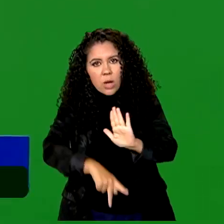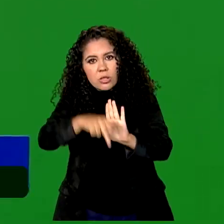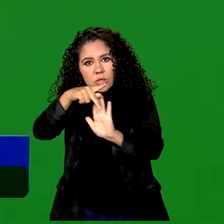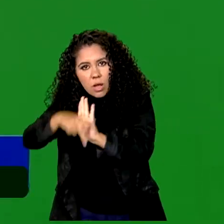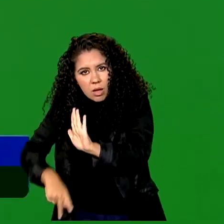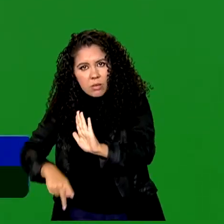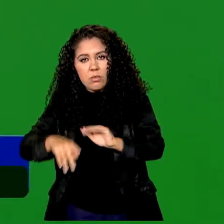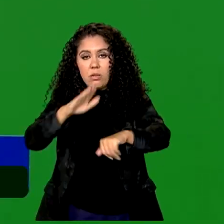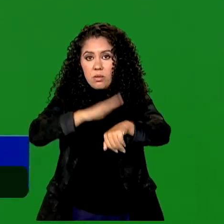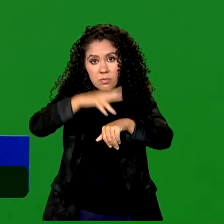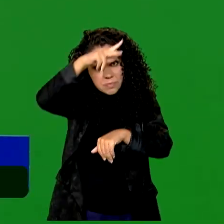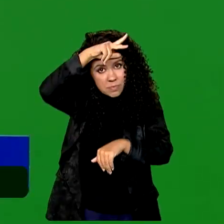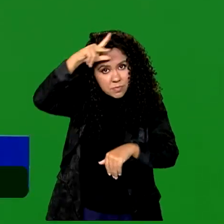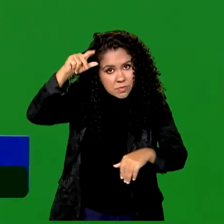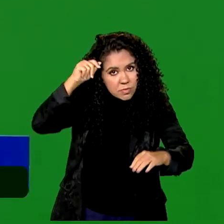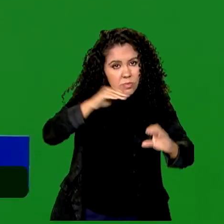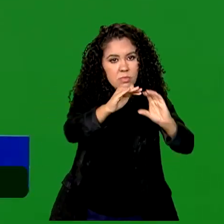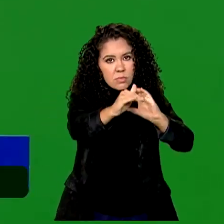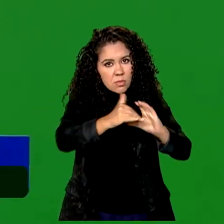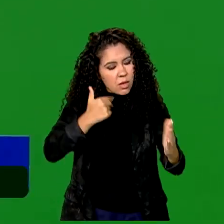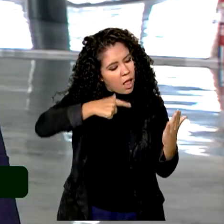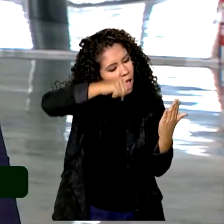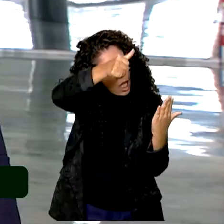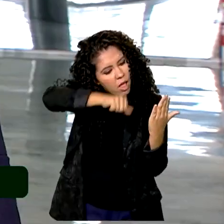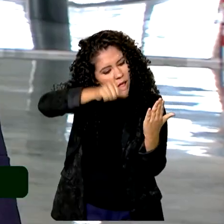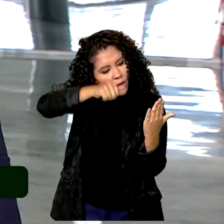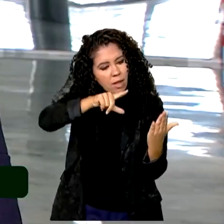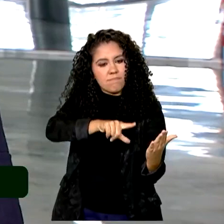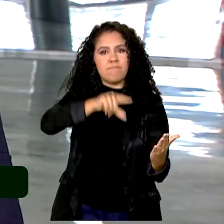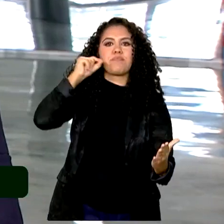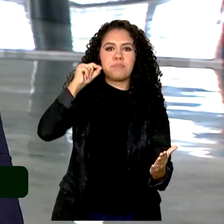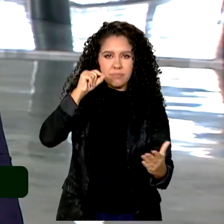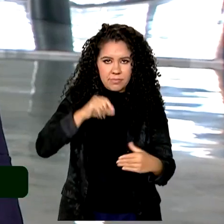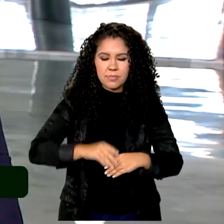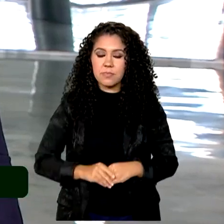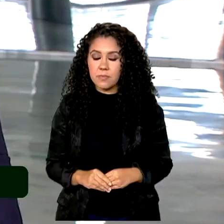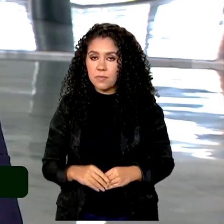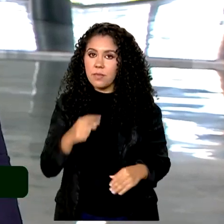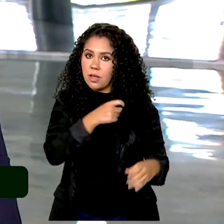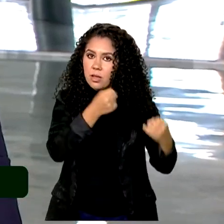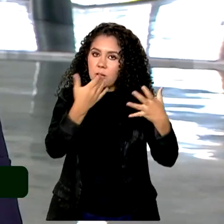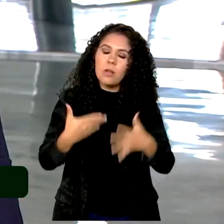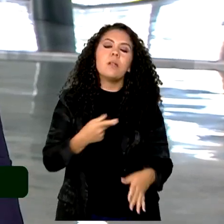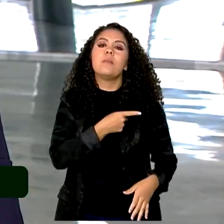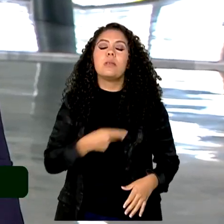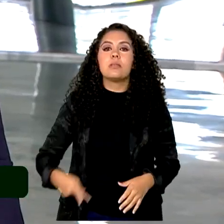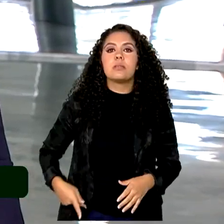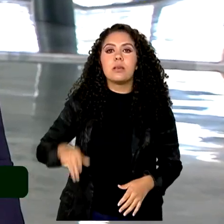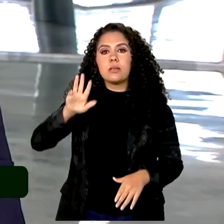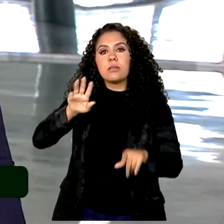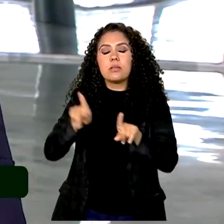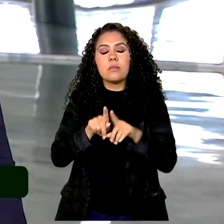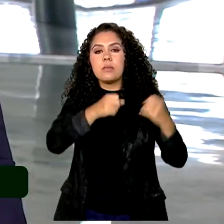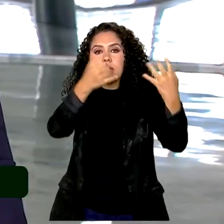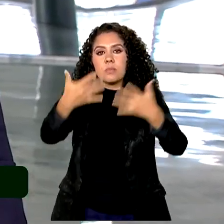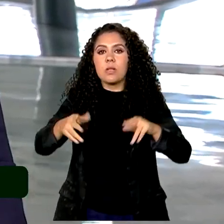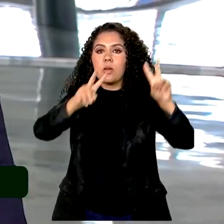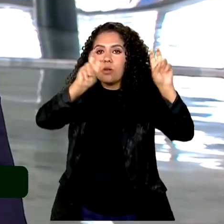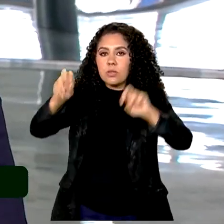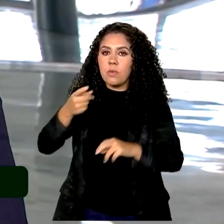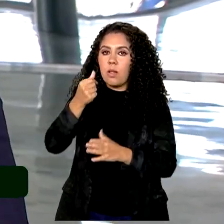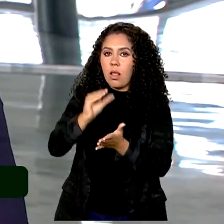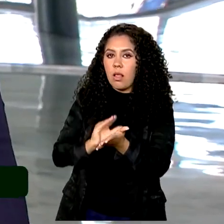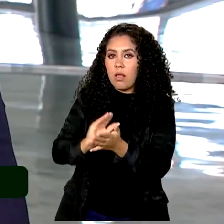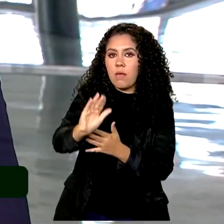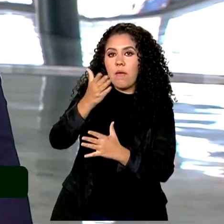pelos prefeitos que eles são selecionados. O presidente também destacou o financiamento do governo na